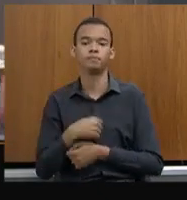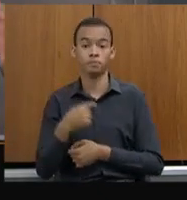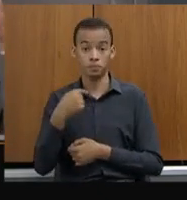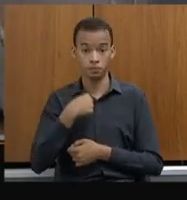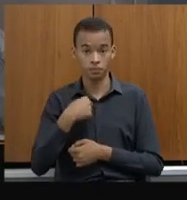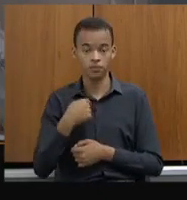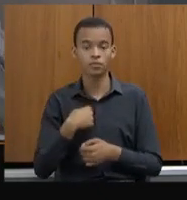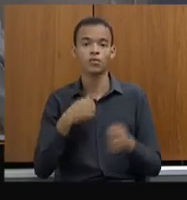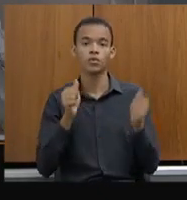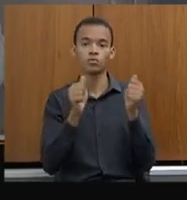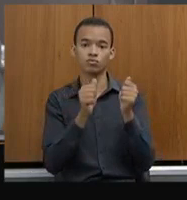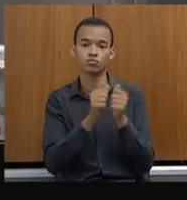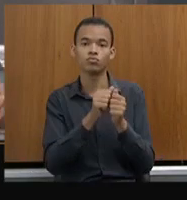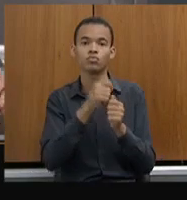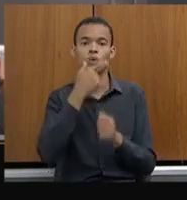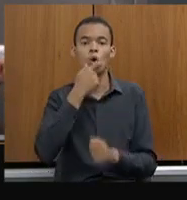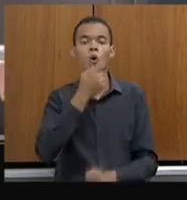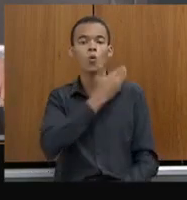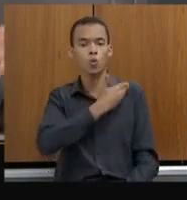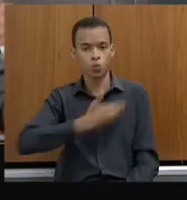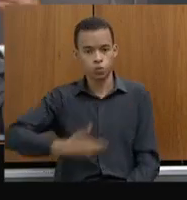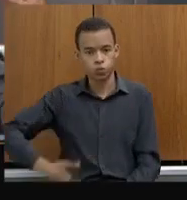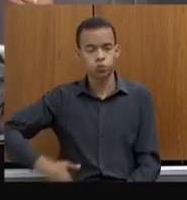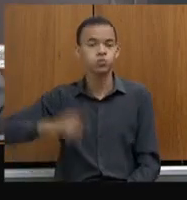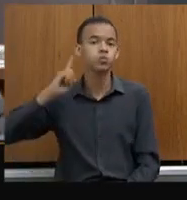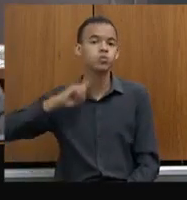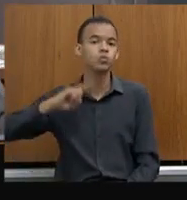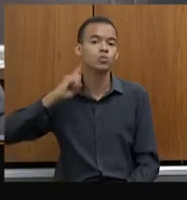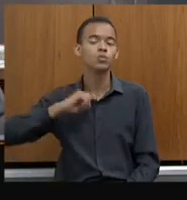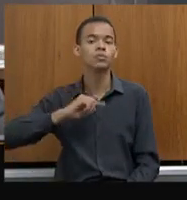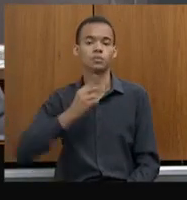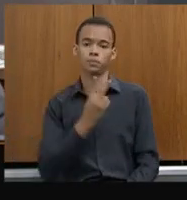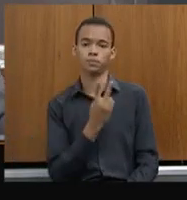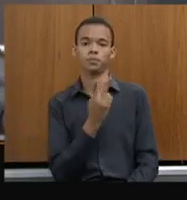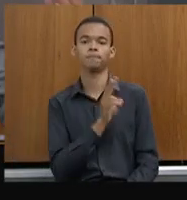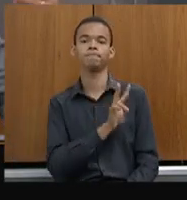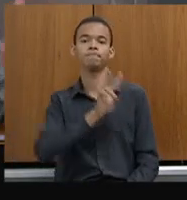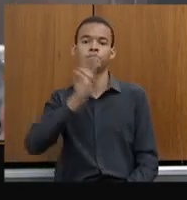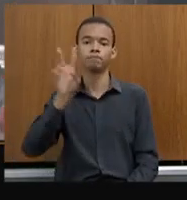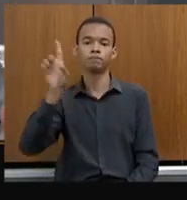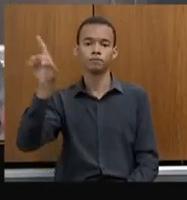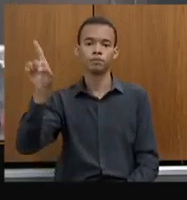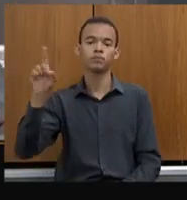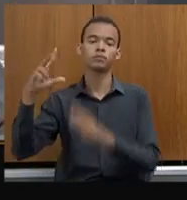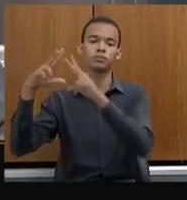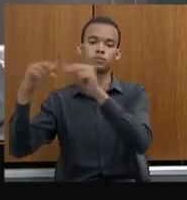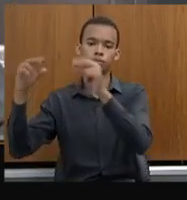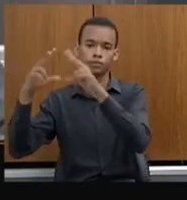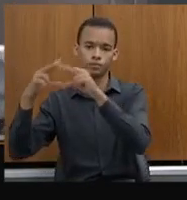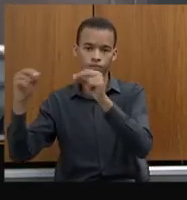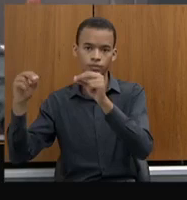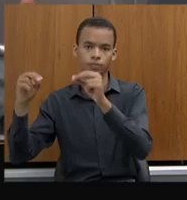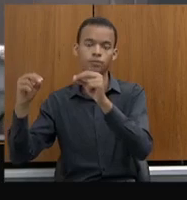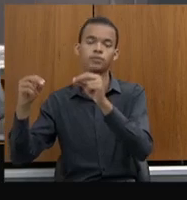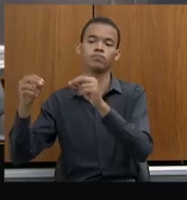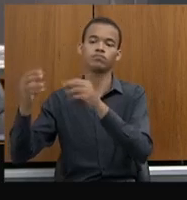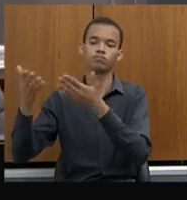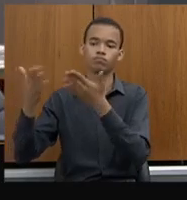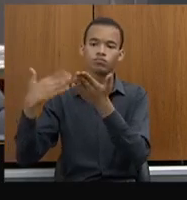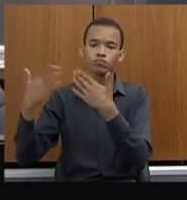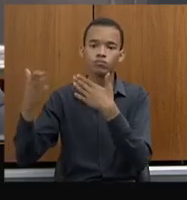assinamos um acordo de cooperação com o Tribunal Superior Eleitoral e estamos já utilizando a tecnologia